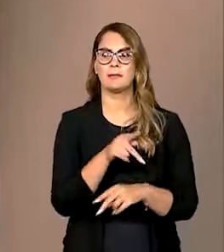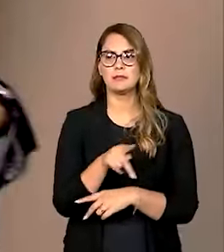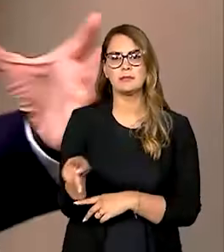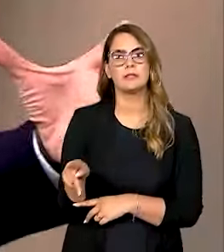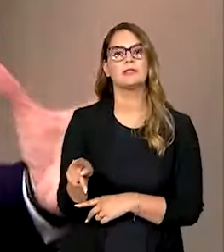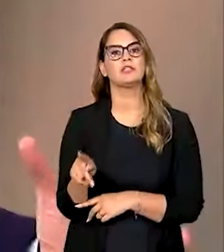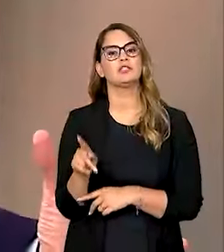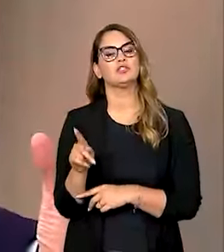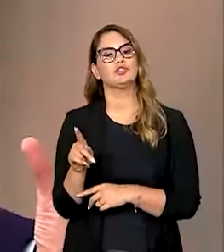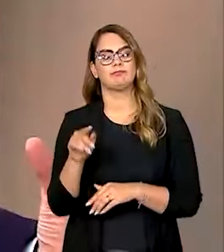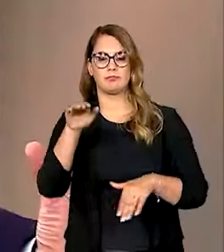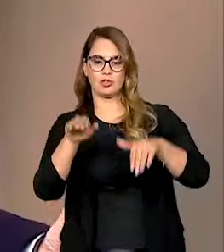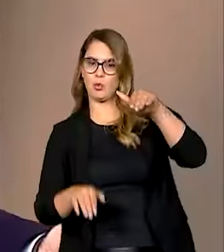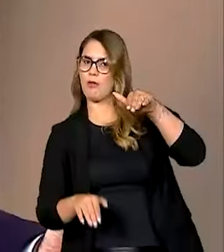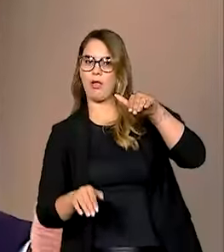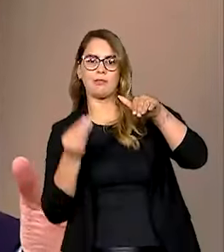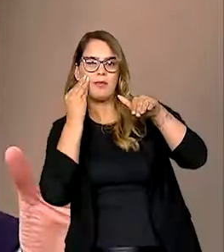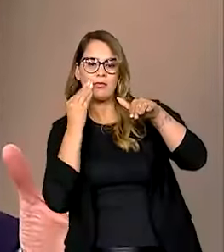é a necessidade de reduzir desigualdade.